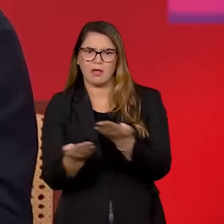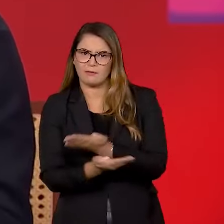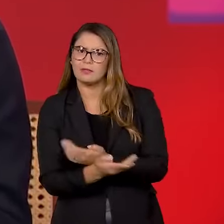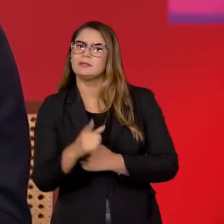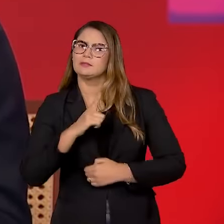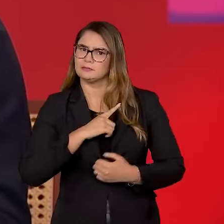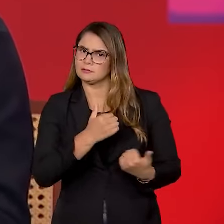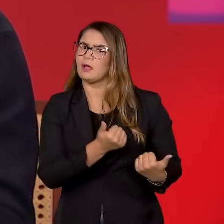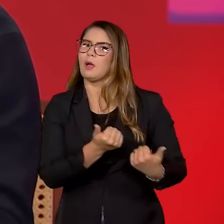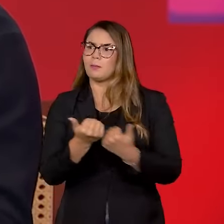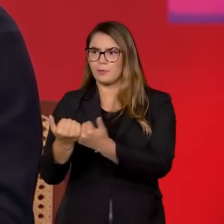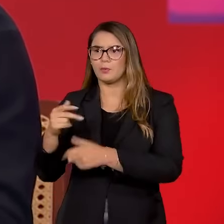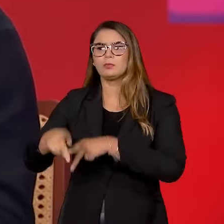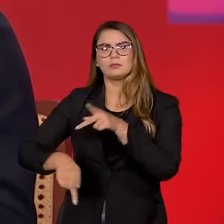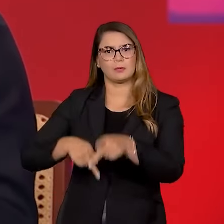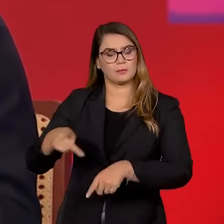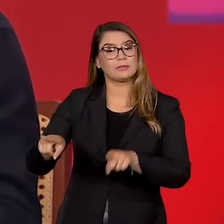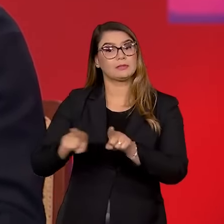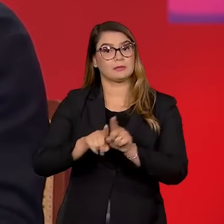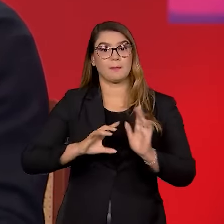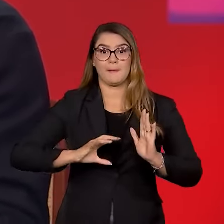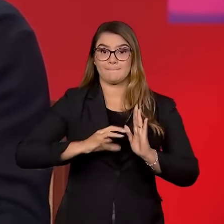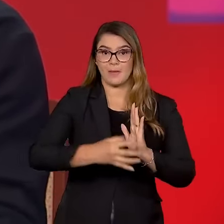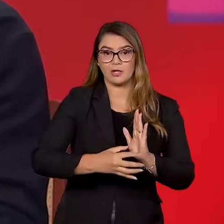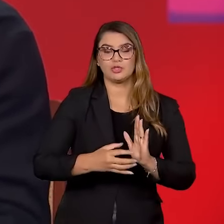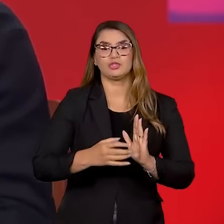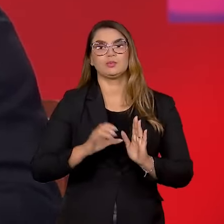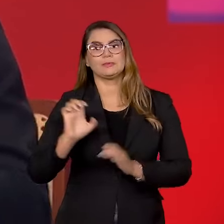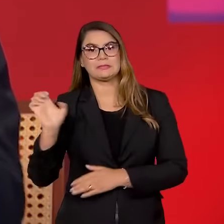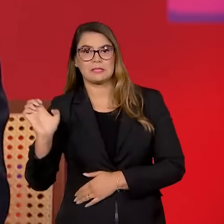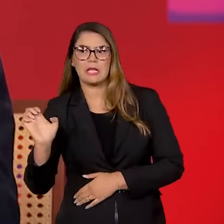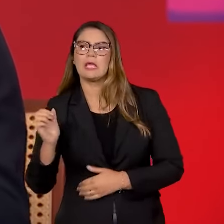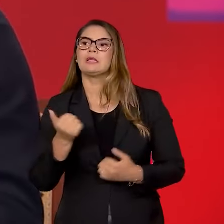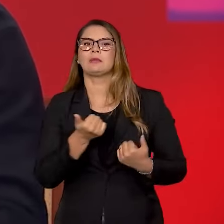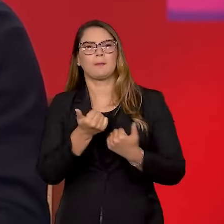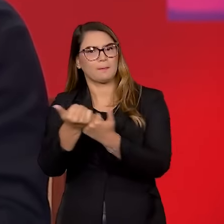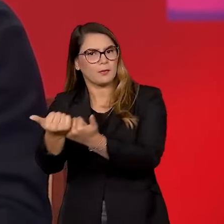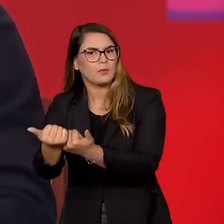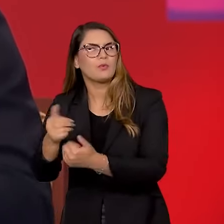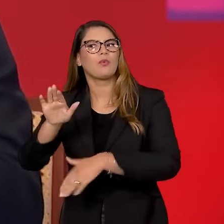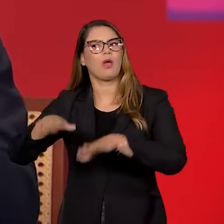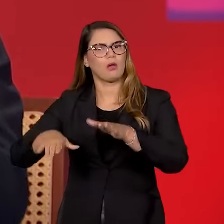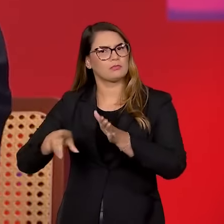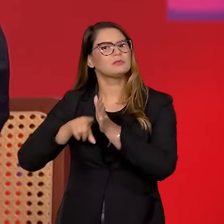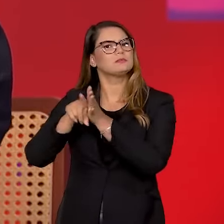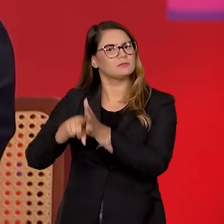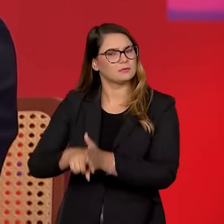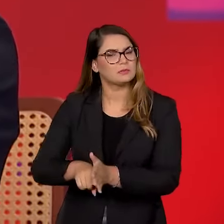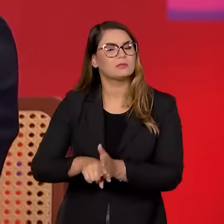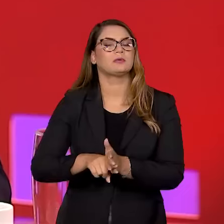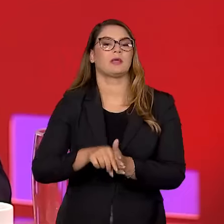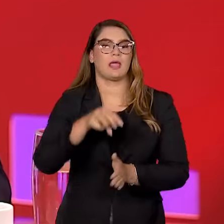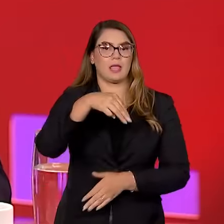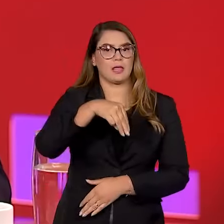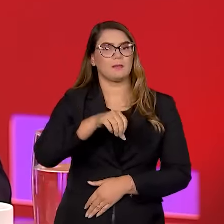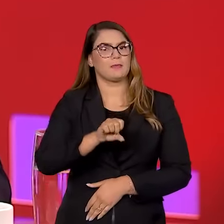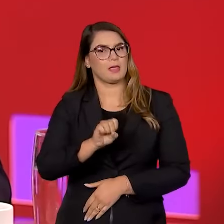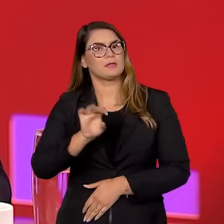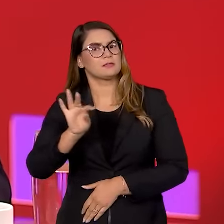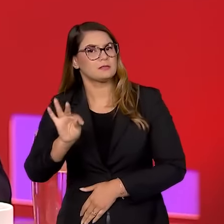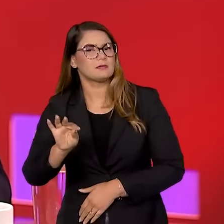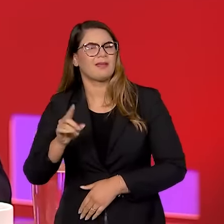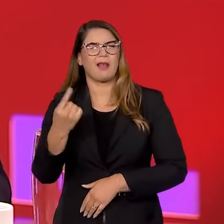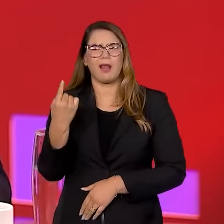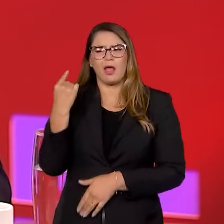um apoio da população, inclusive dos partidos de esquerda, né? Eu lembro o próprio PT apoiando algumas investigações. O MST, por exemplo, né?